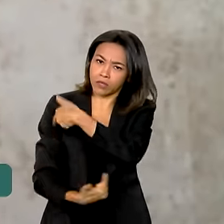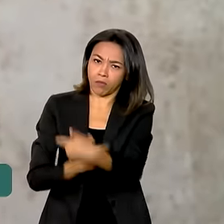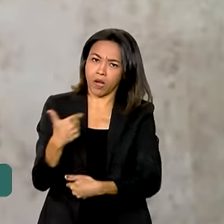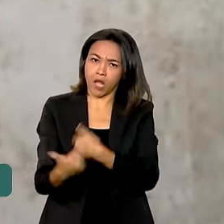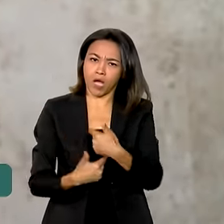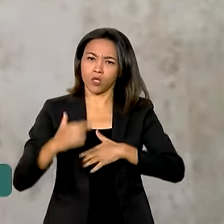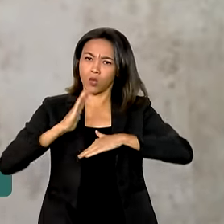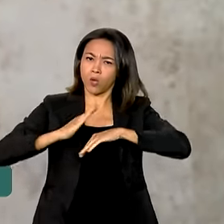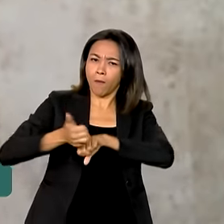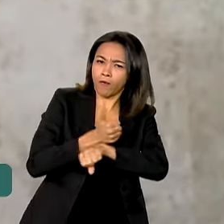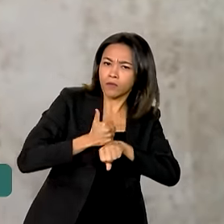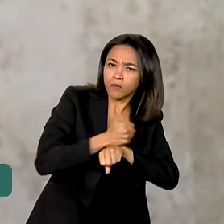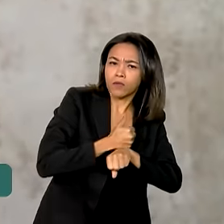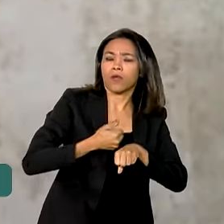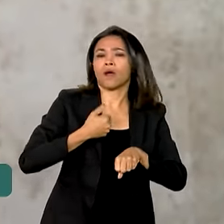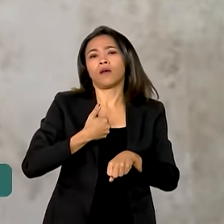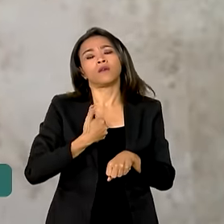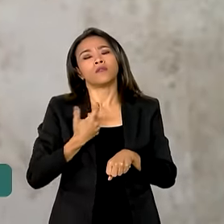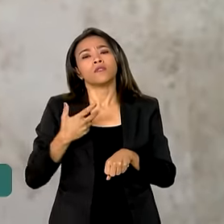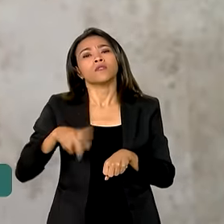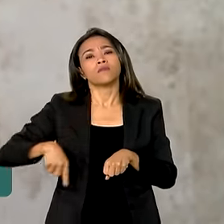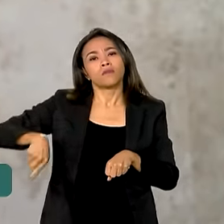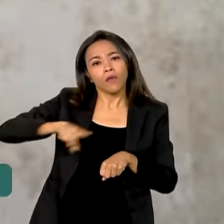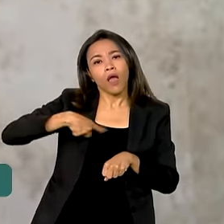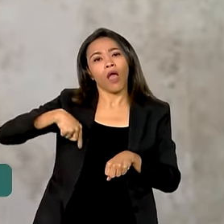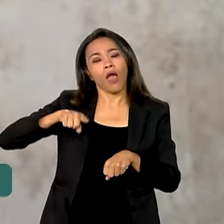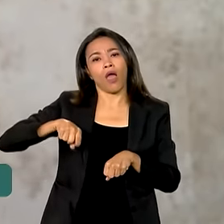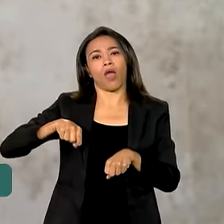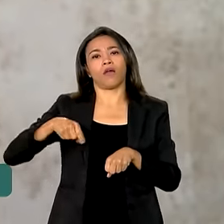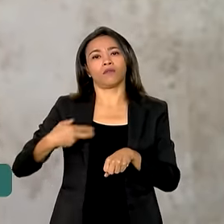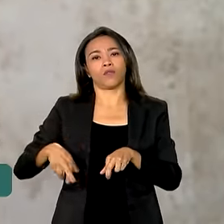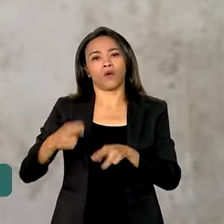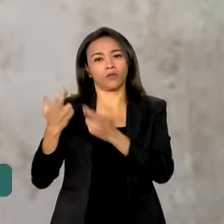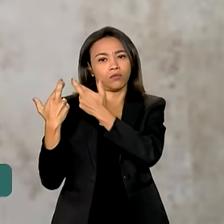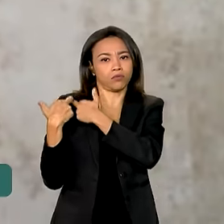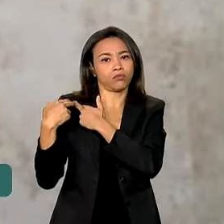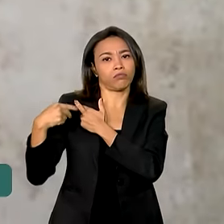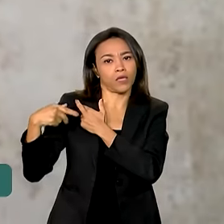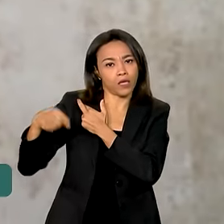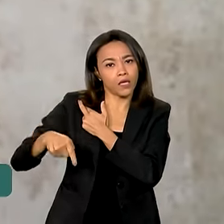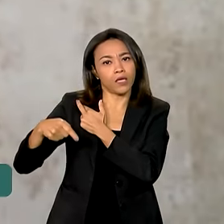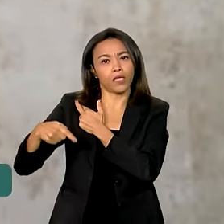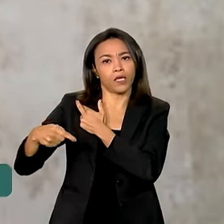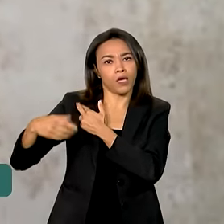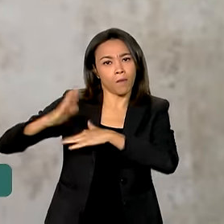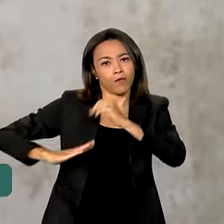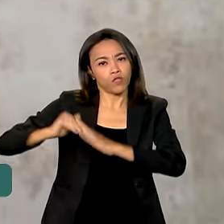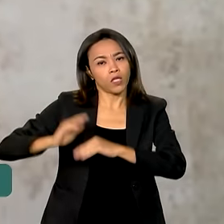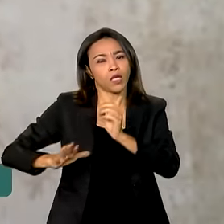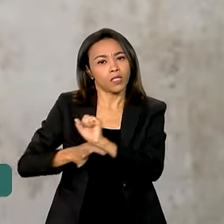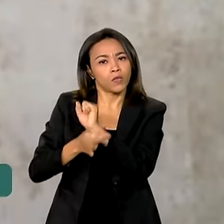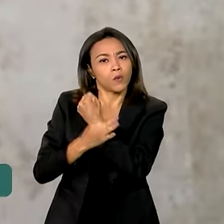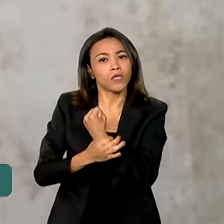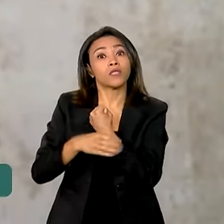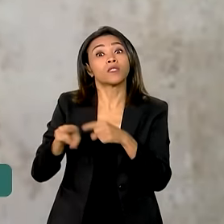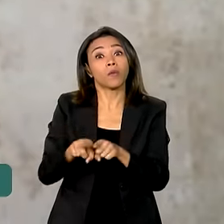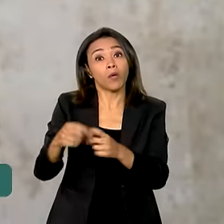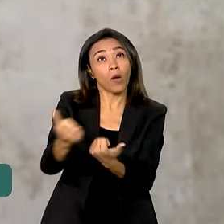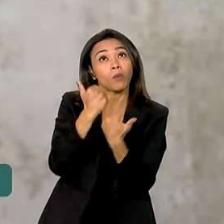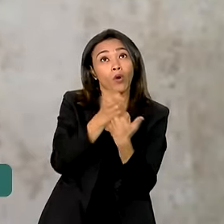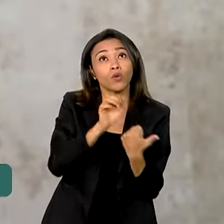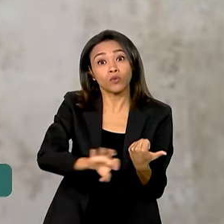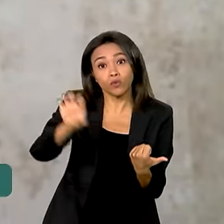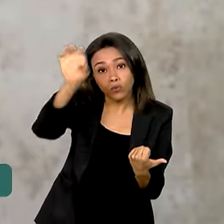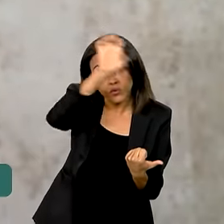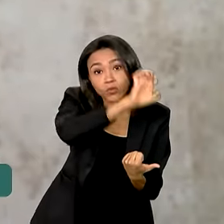gente, fazendo novas INCs, que são o nosso processo de entrada aqui dos profissionais de segurança pública dos Estados na